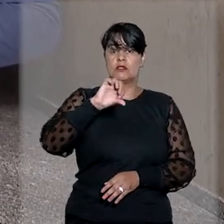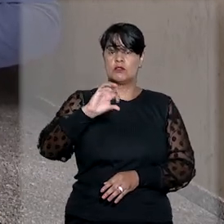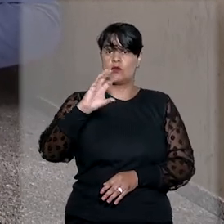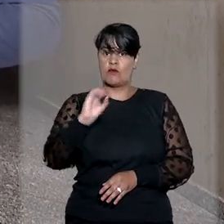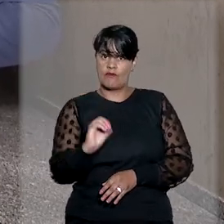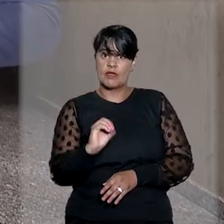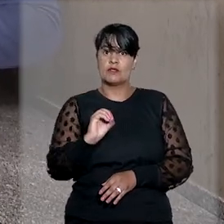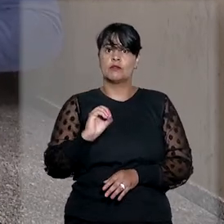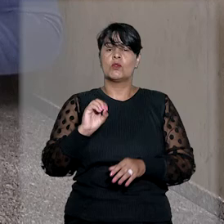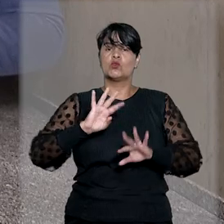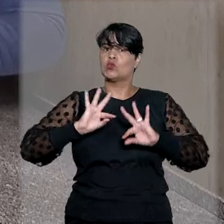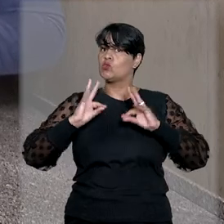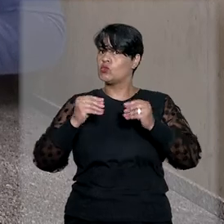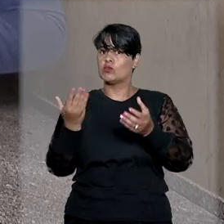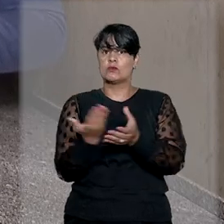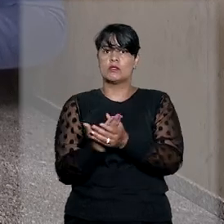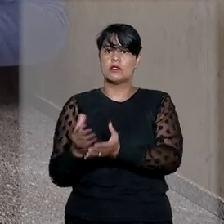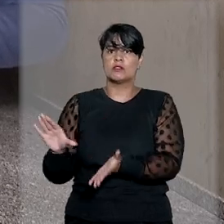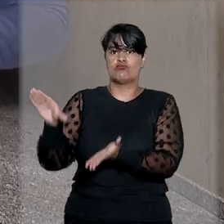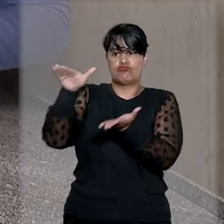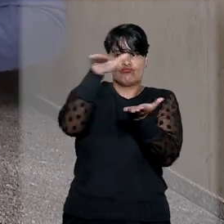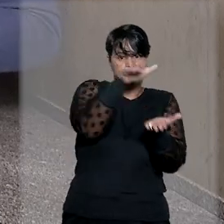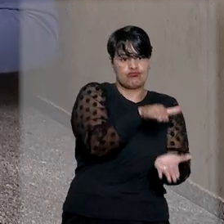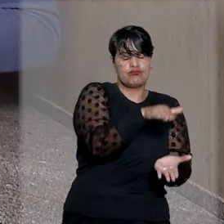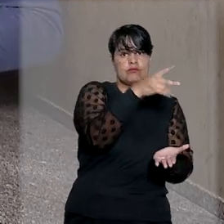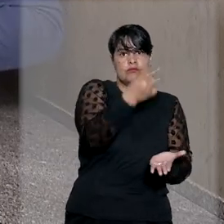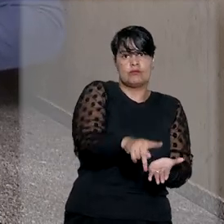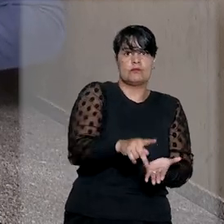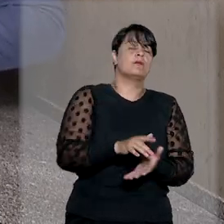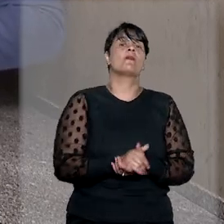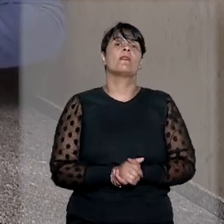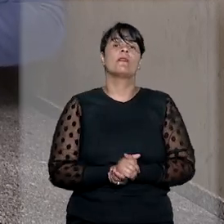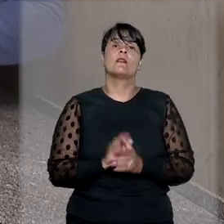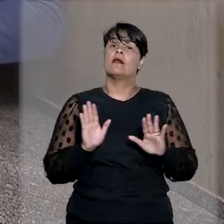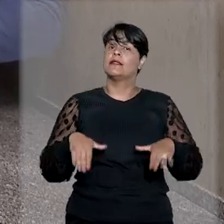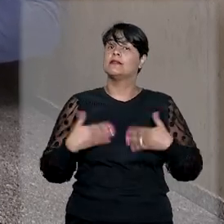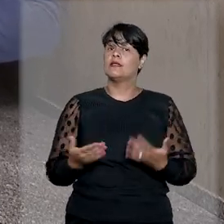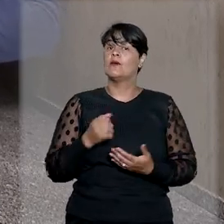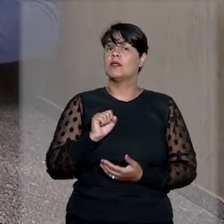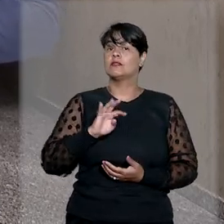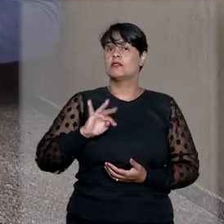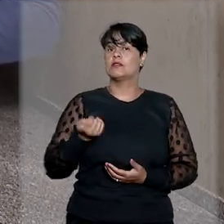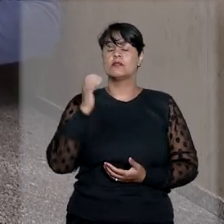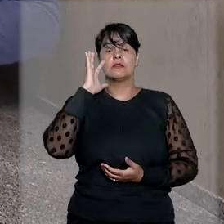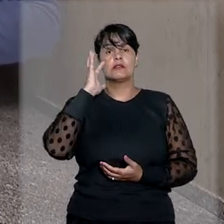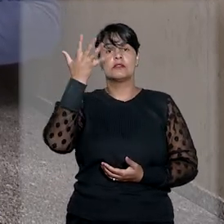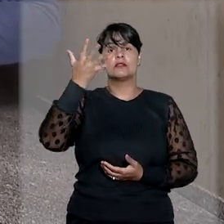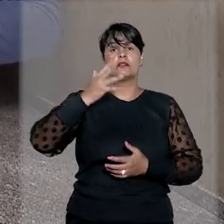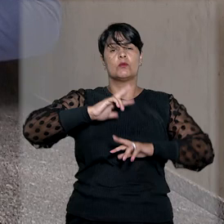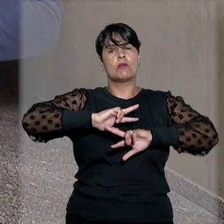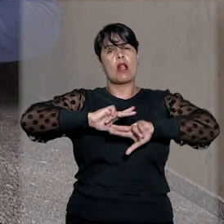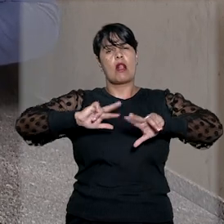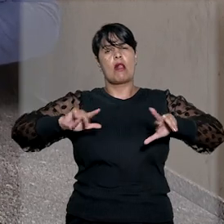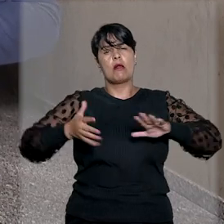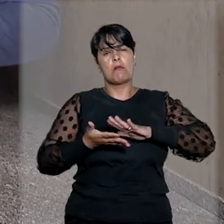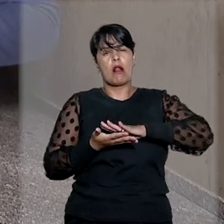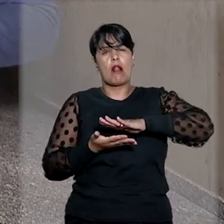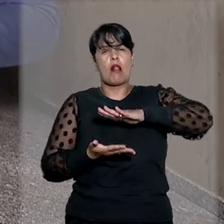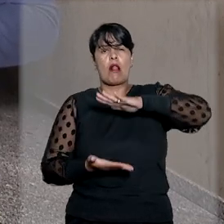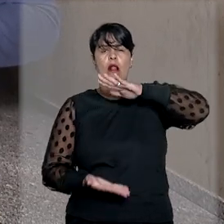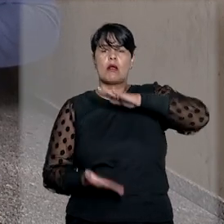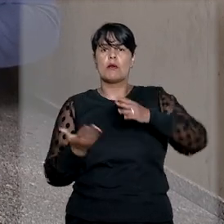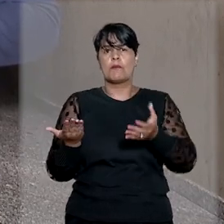número de processos que entraram na Corte. Com isso, o STJ conseguiu julgar mais processos que os distribuídos, mais